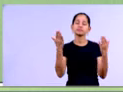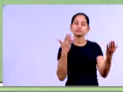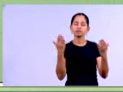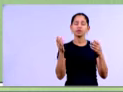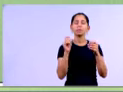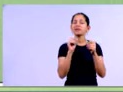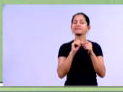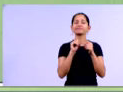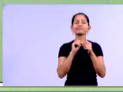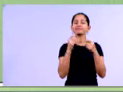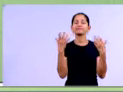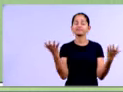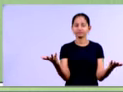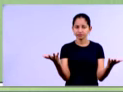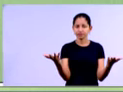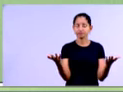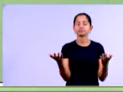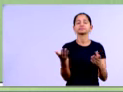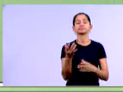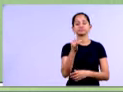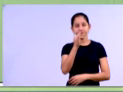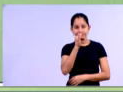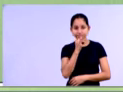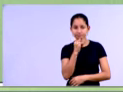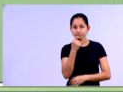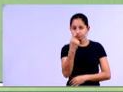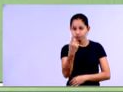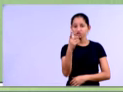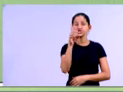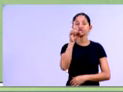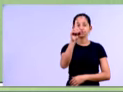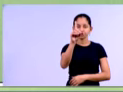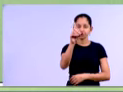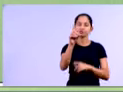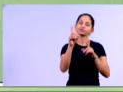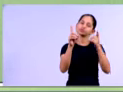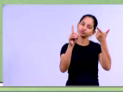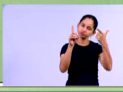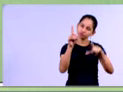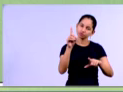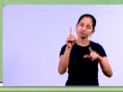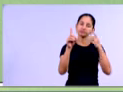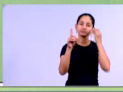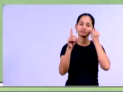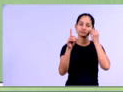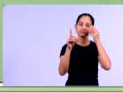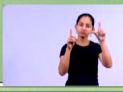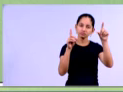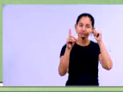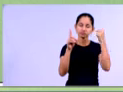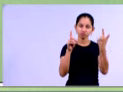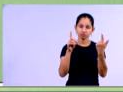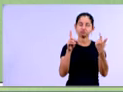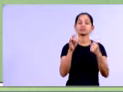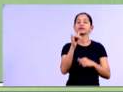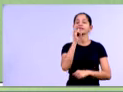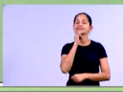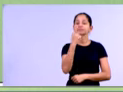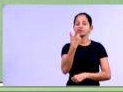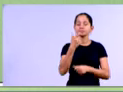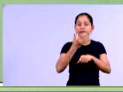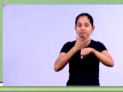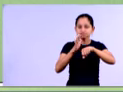que nós vamos fazer, tá, gente? Vamos pegar aqui a conta disponibilidades como exemplo. Então, em 2013, né, nós fechamos aí as disponibilidades com